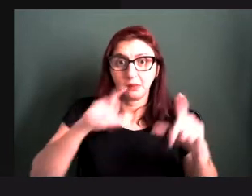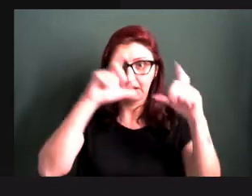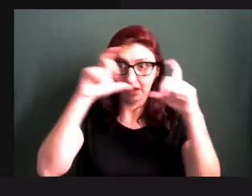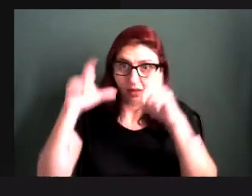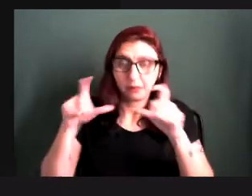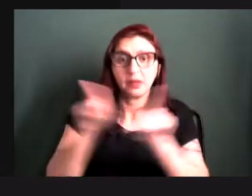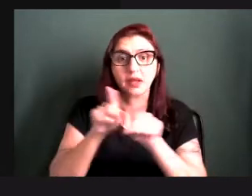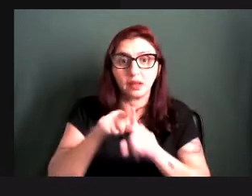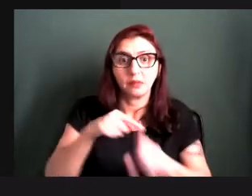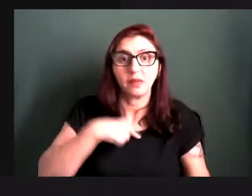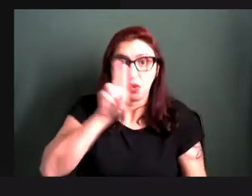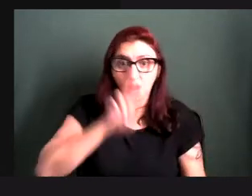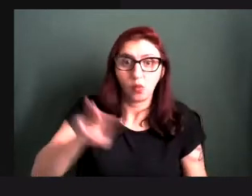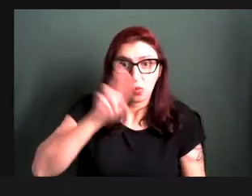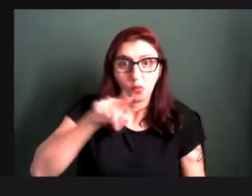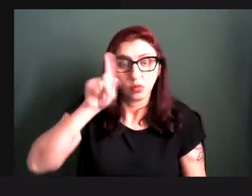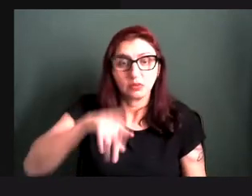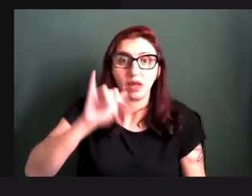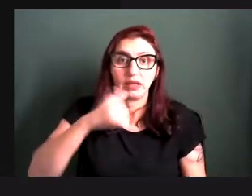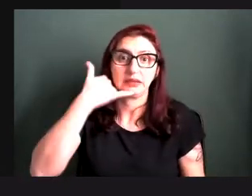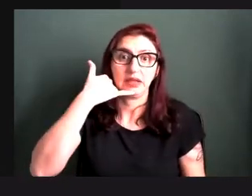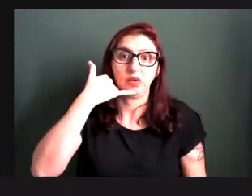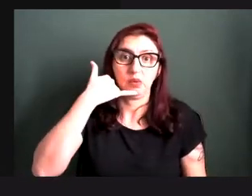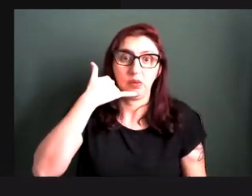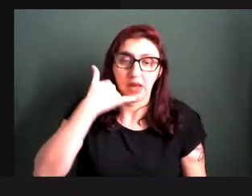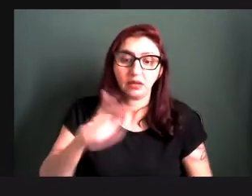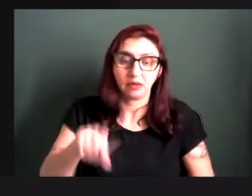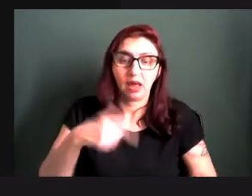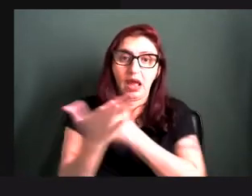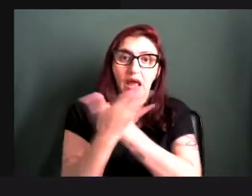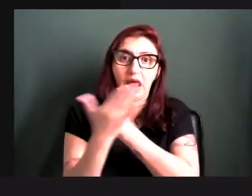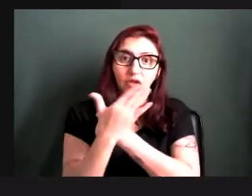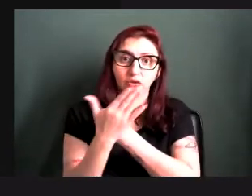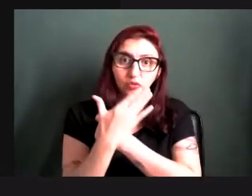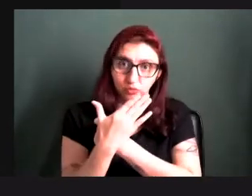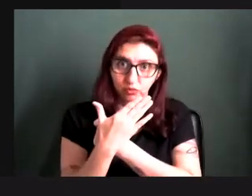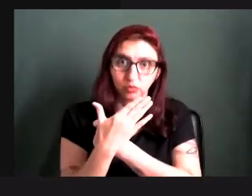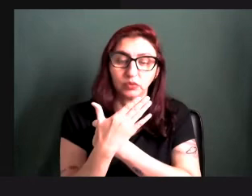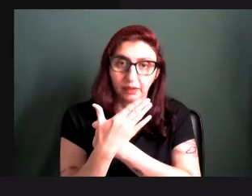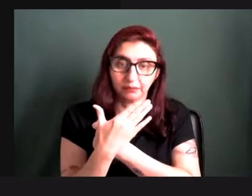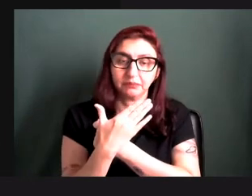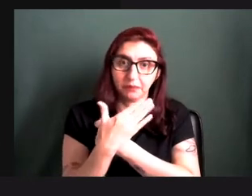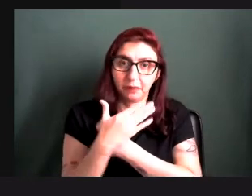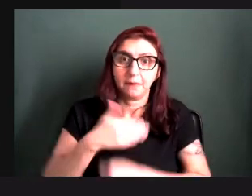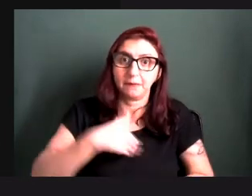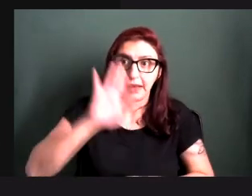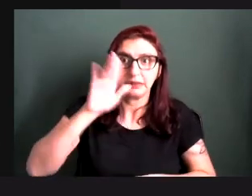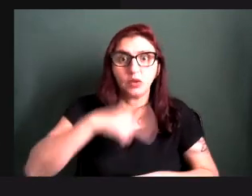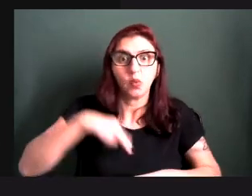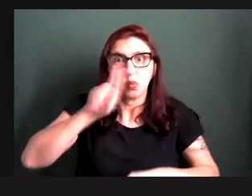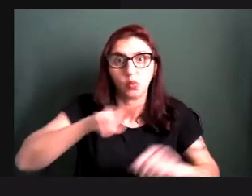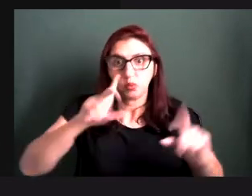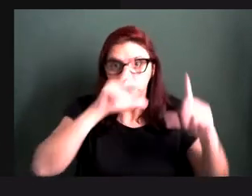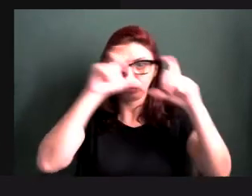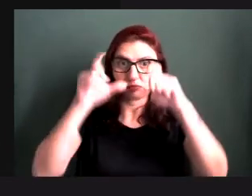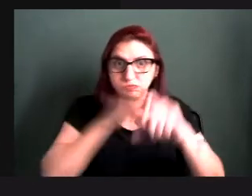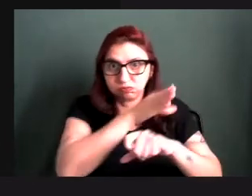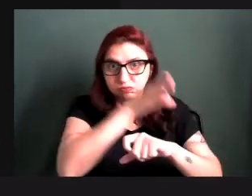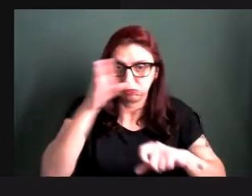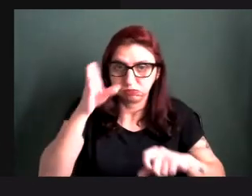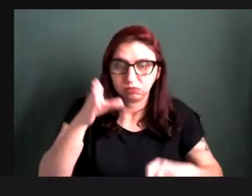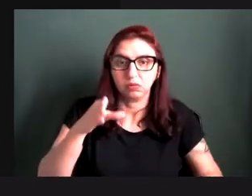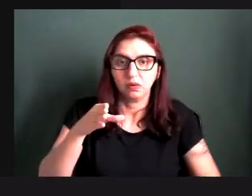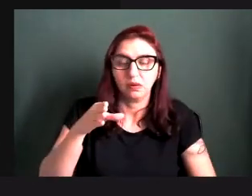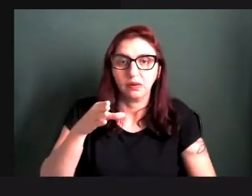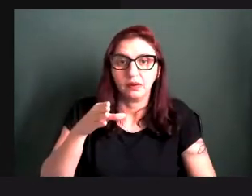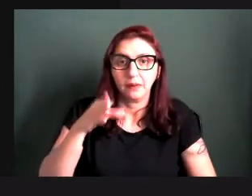trabalho com um celular também, um celular, um smartphone que me ajuda muito, né, eu trabalho com os dois, mas uso mais a câmera em atos, né, e quando